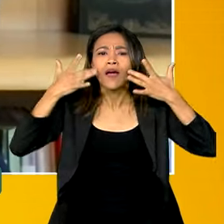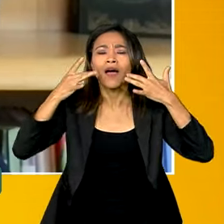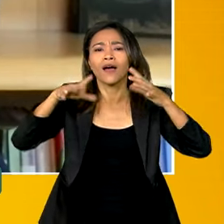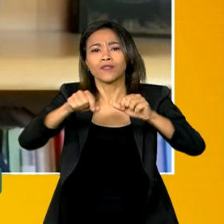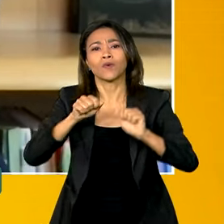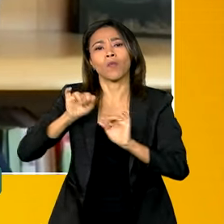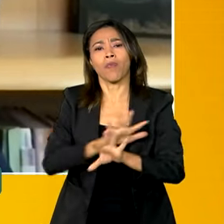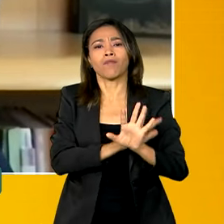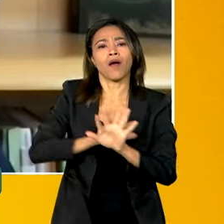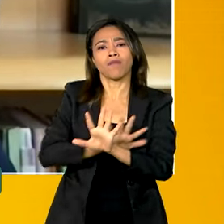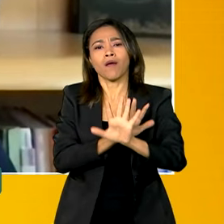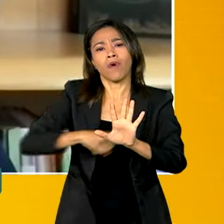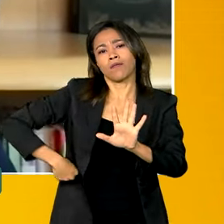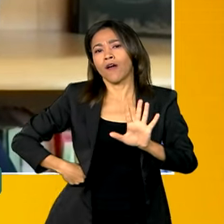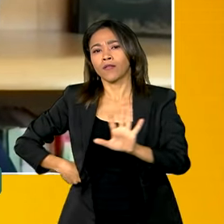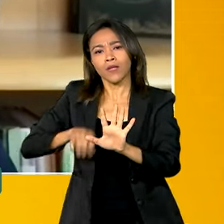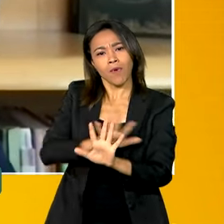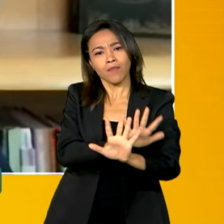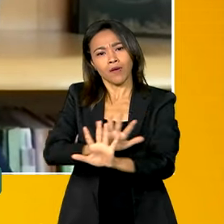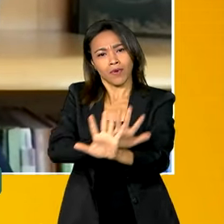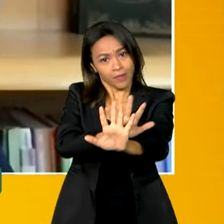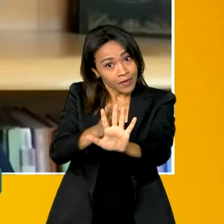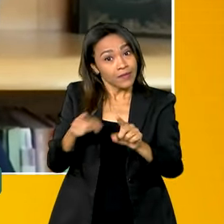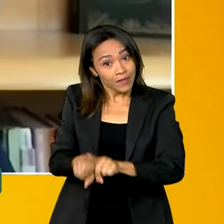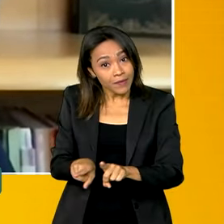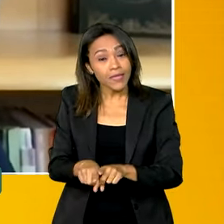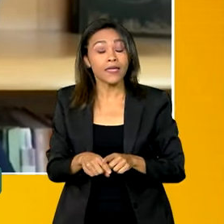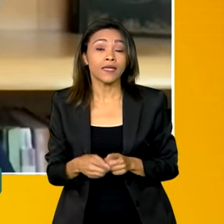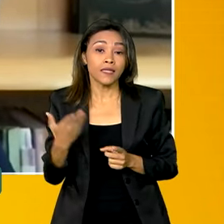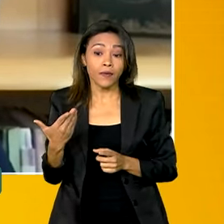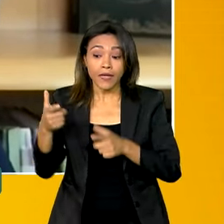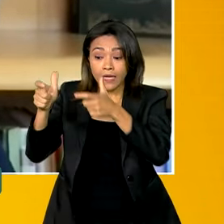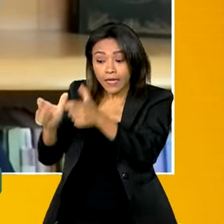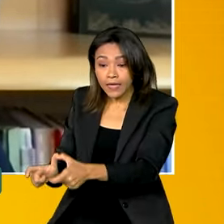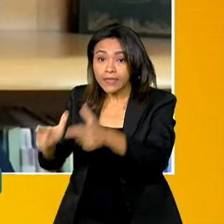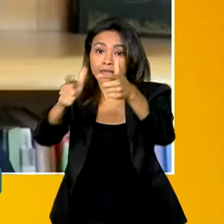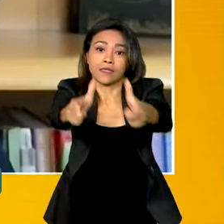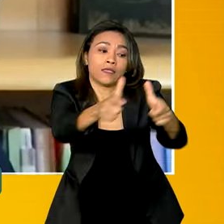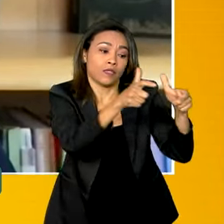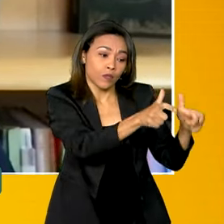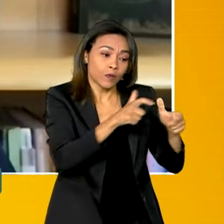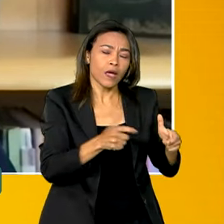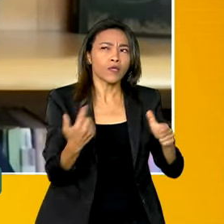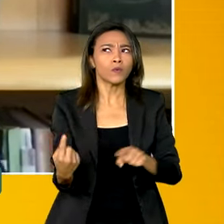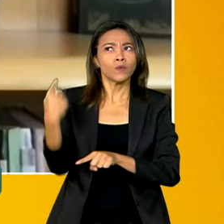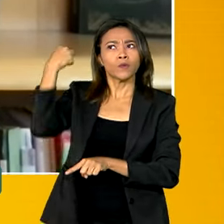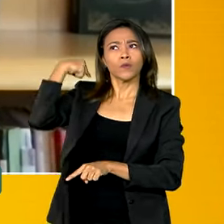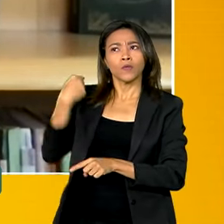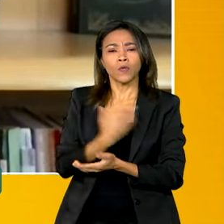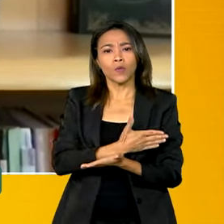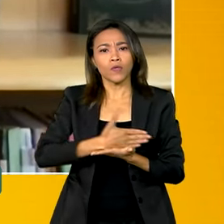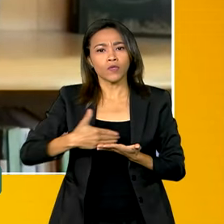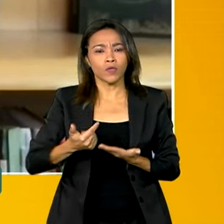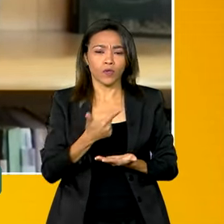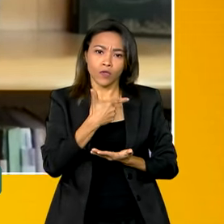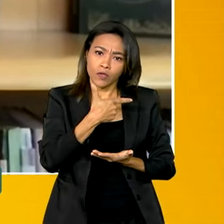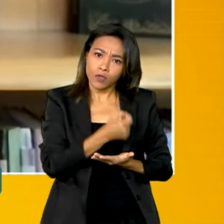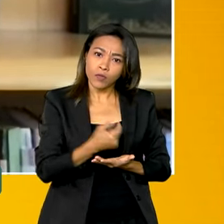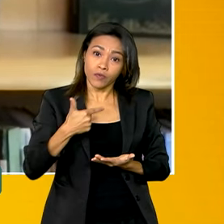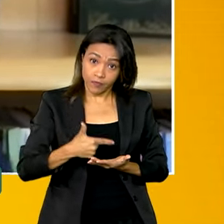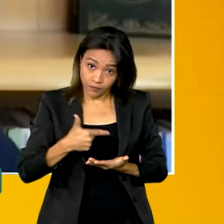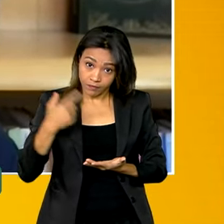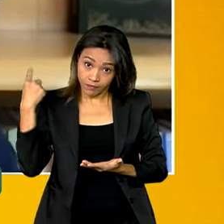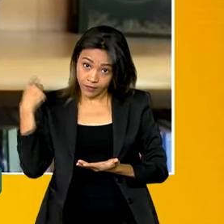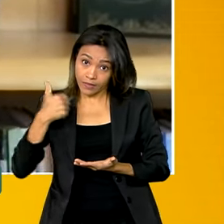quadrilhas juninas. Então, esses pontos foram, essas ações começaram em 2023, com o ministro Gilberto Gil, né?